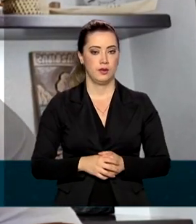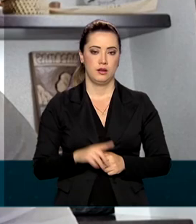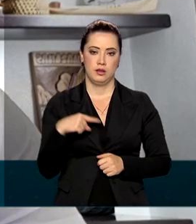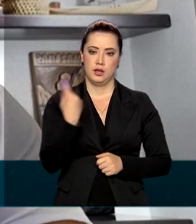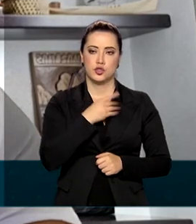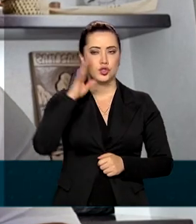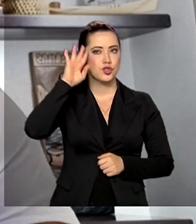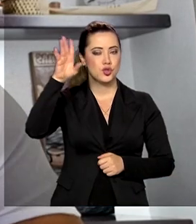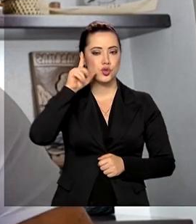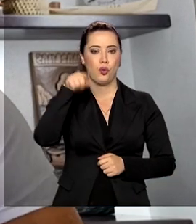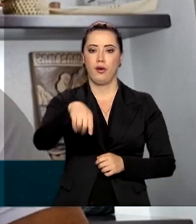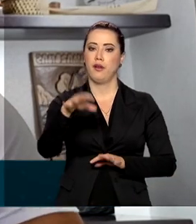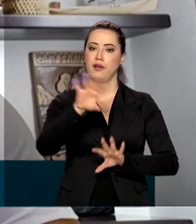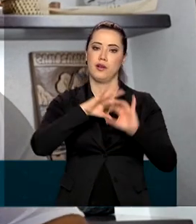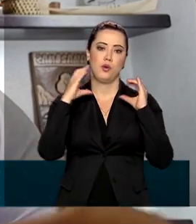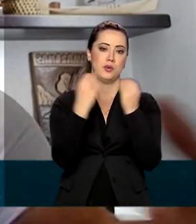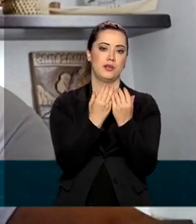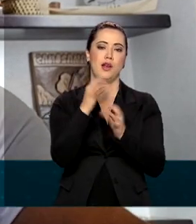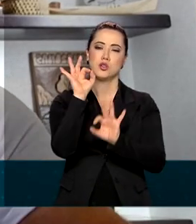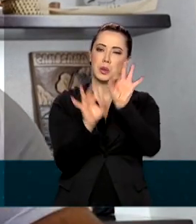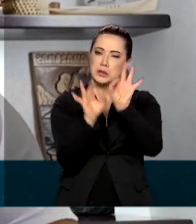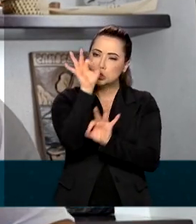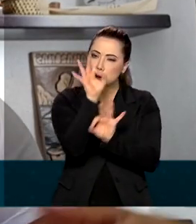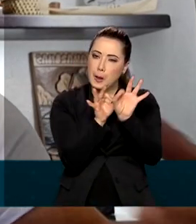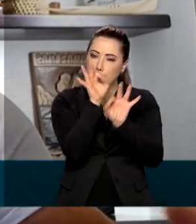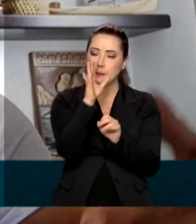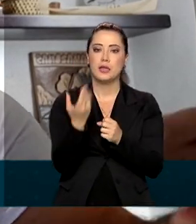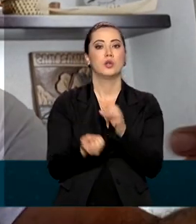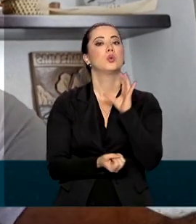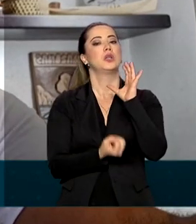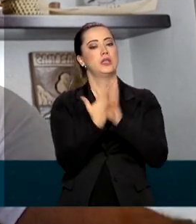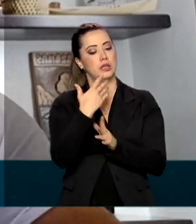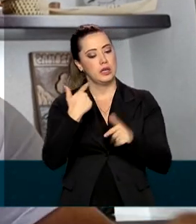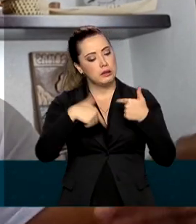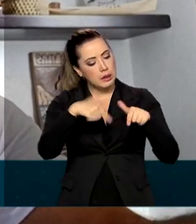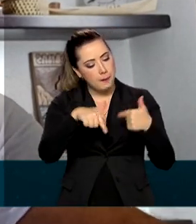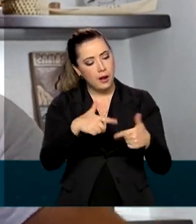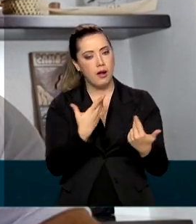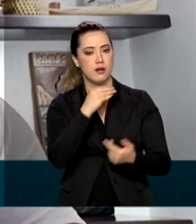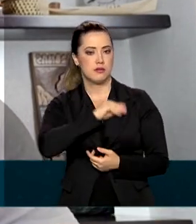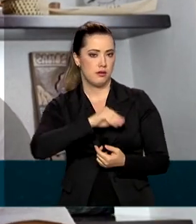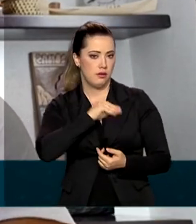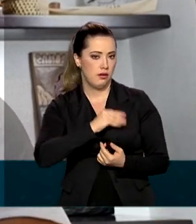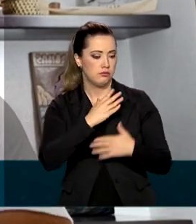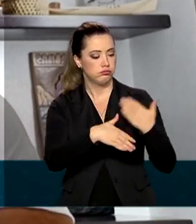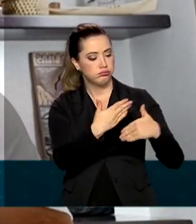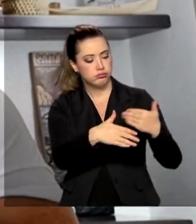sociais estruturantes, que gerem emprego, renda, sustentabilidade, desenvolvimento social.